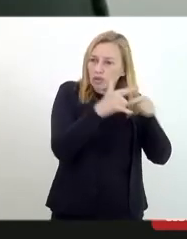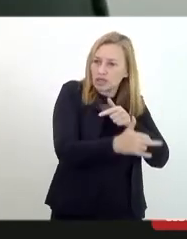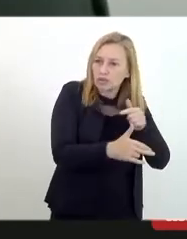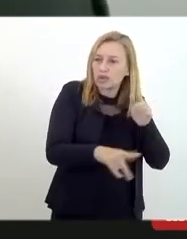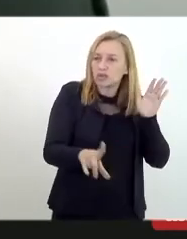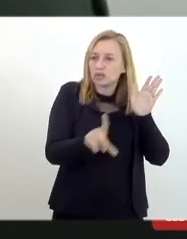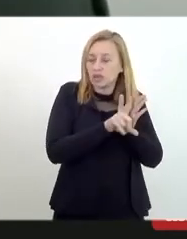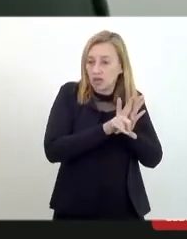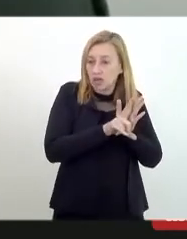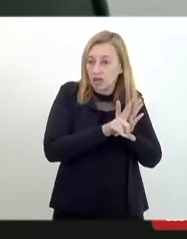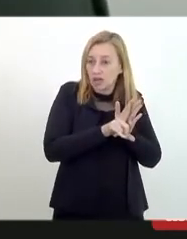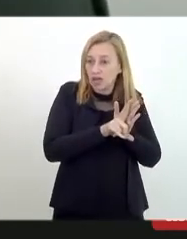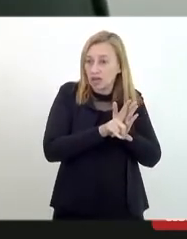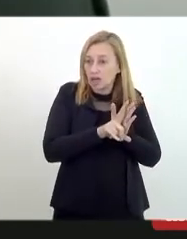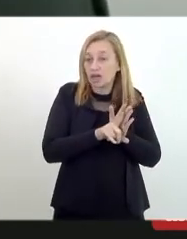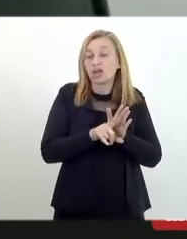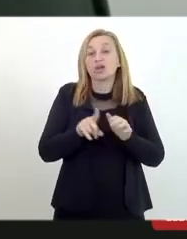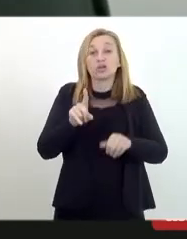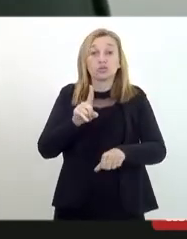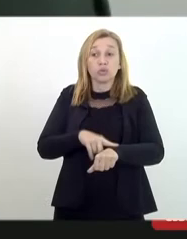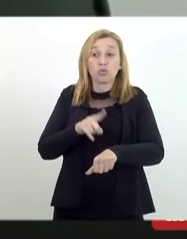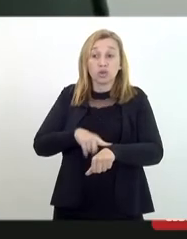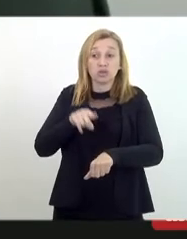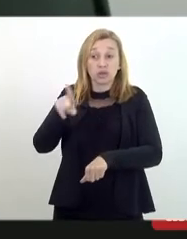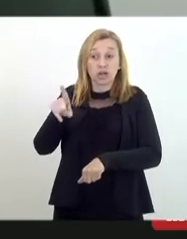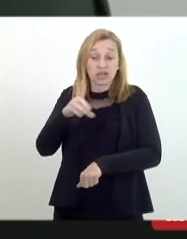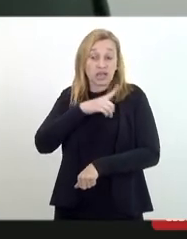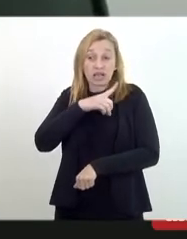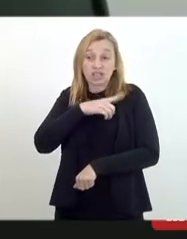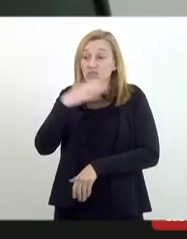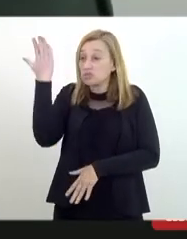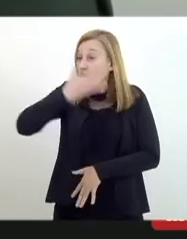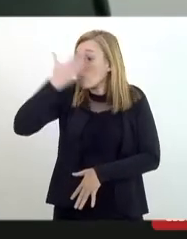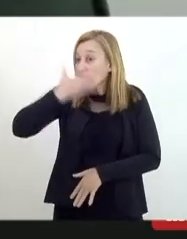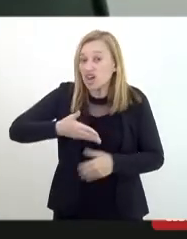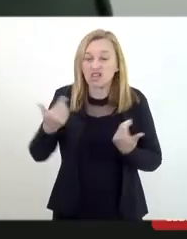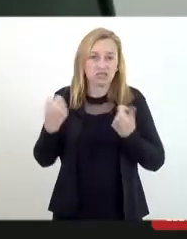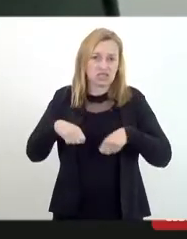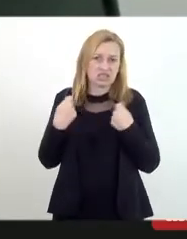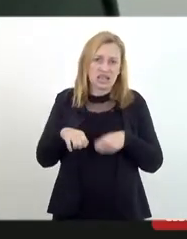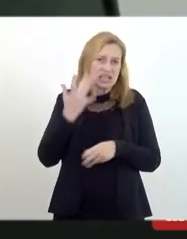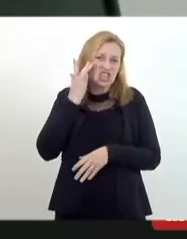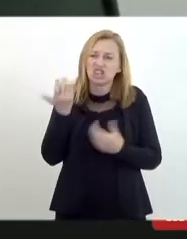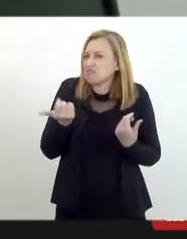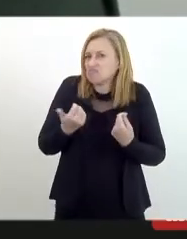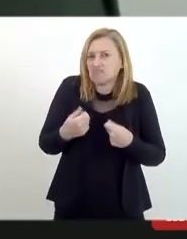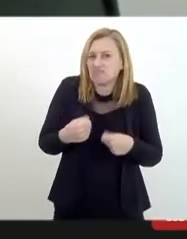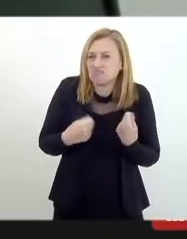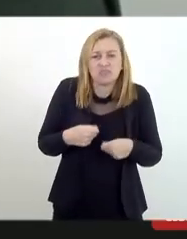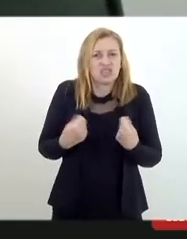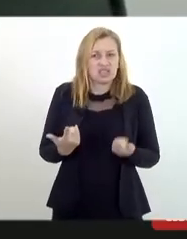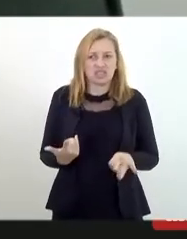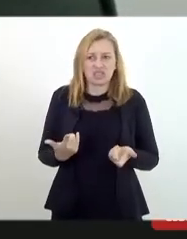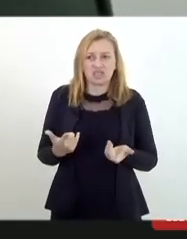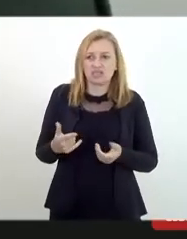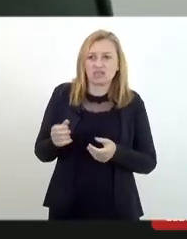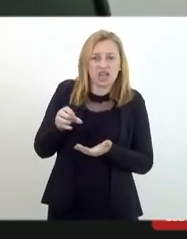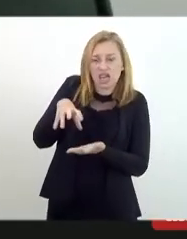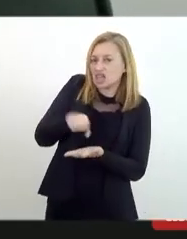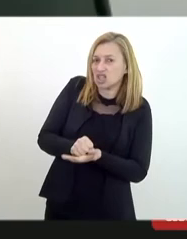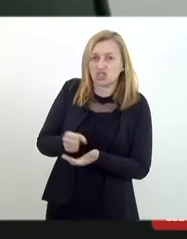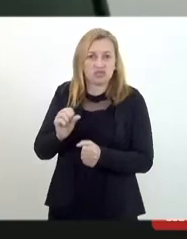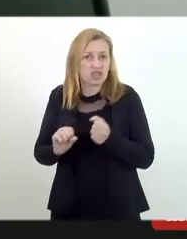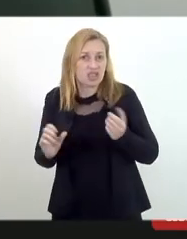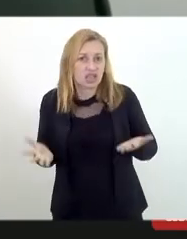os servidores ali no momento da delegacia a não ver necessidade, achar que não é necessário fazer um registro,